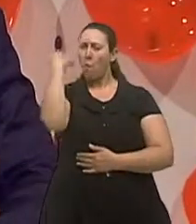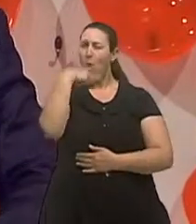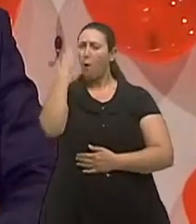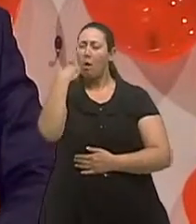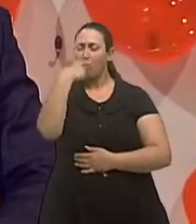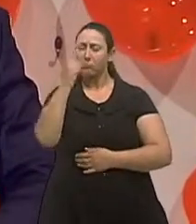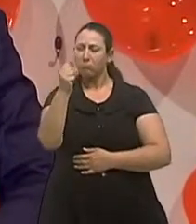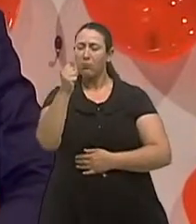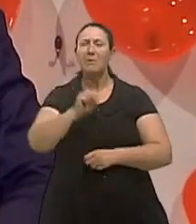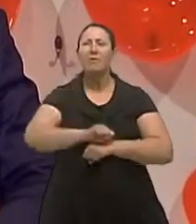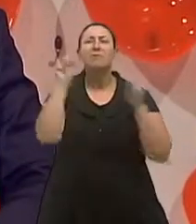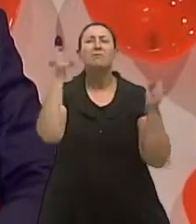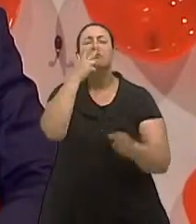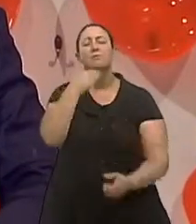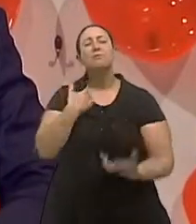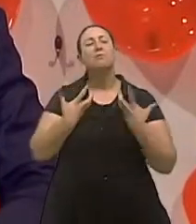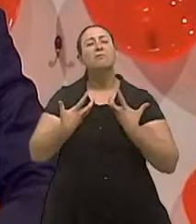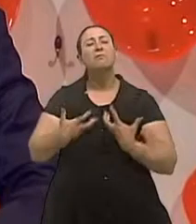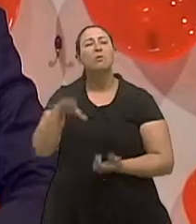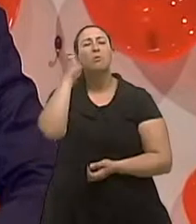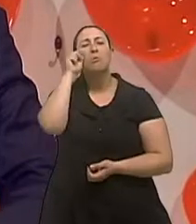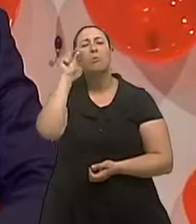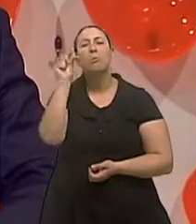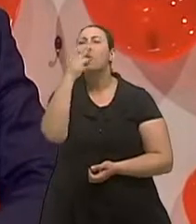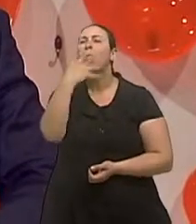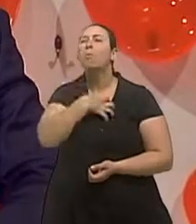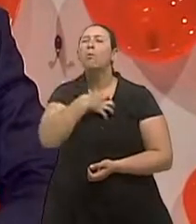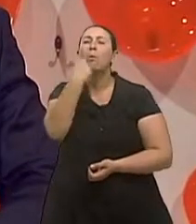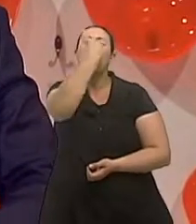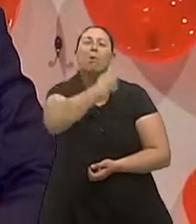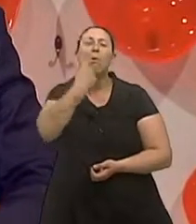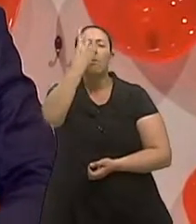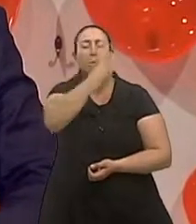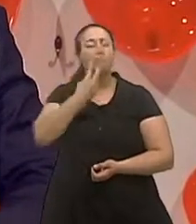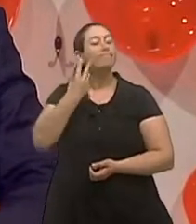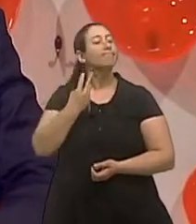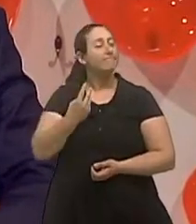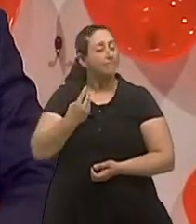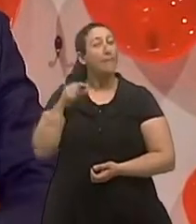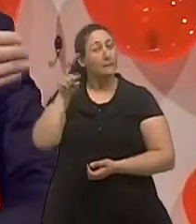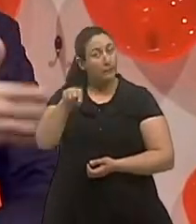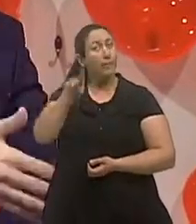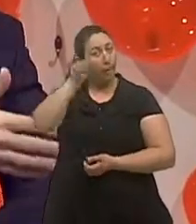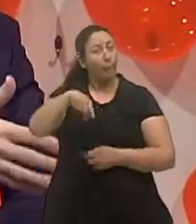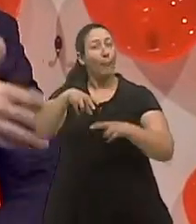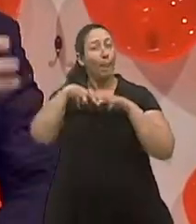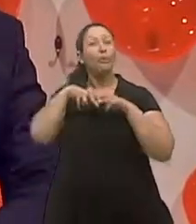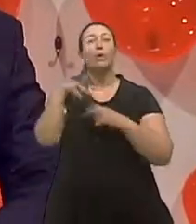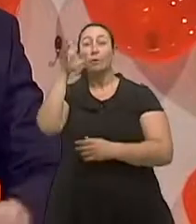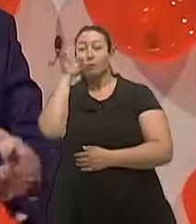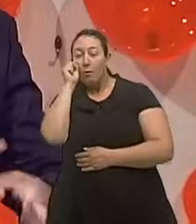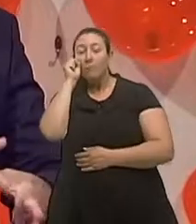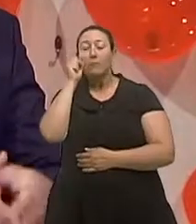pareceu que dormiu uma, duas horas. Isso é muito frequente. E isso está associado à apneia, que pode, que